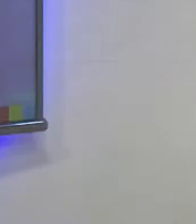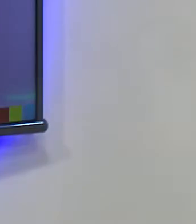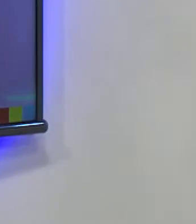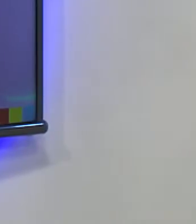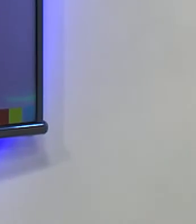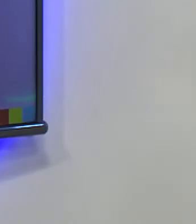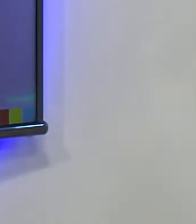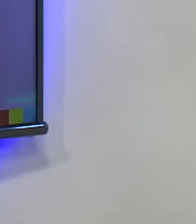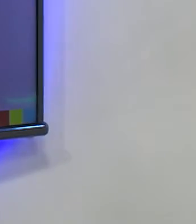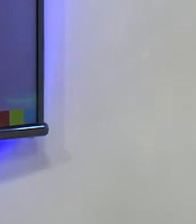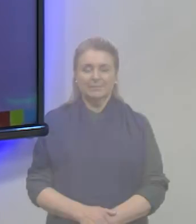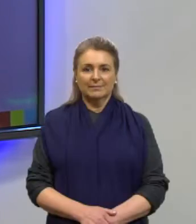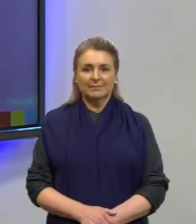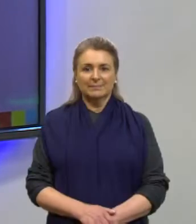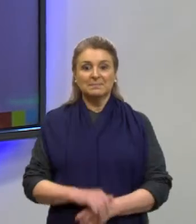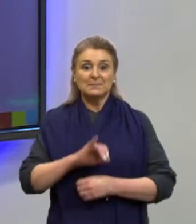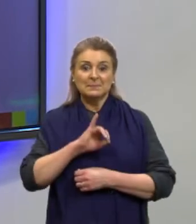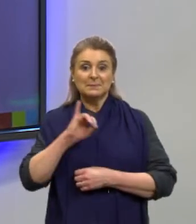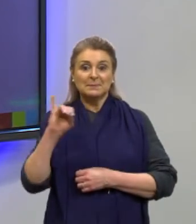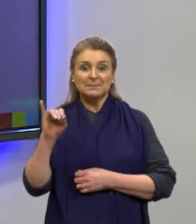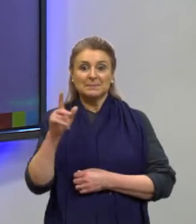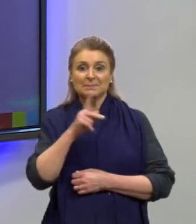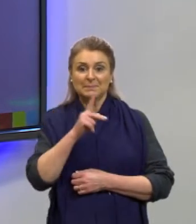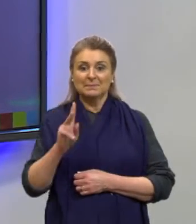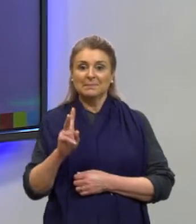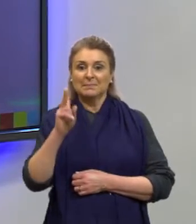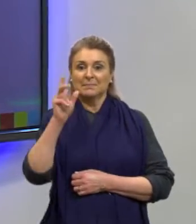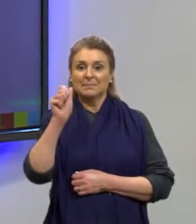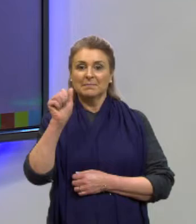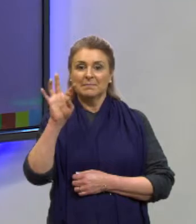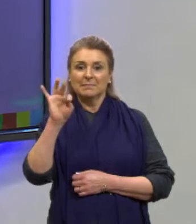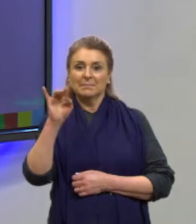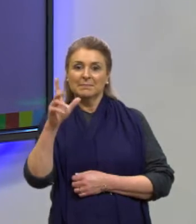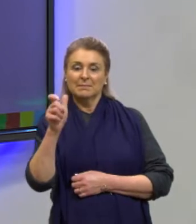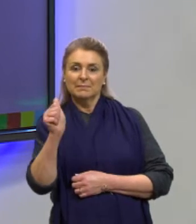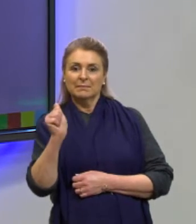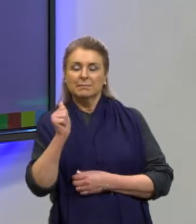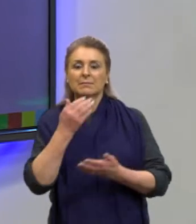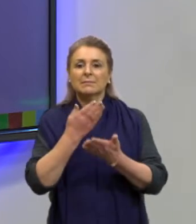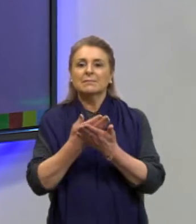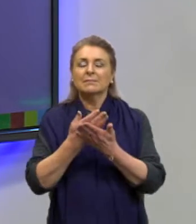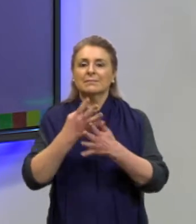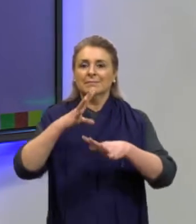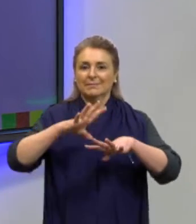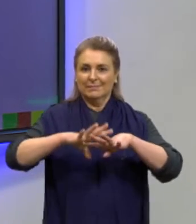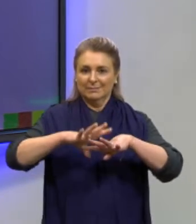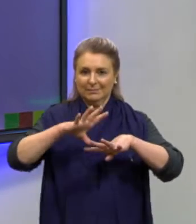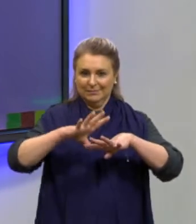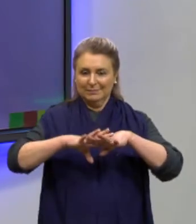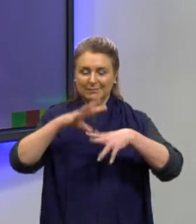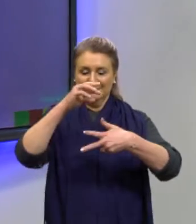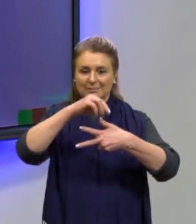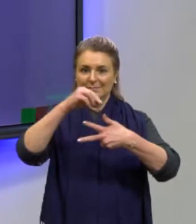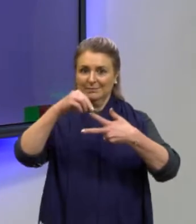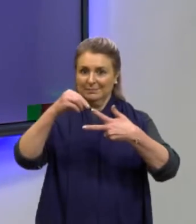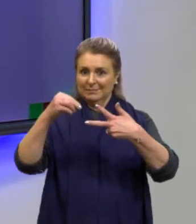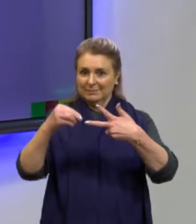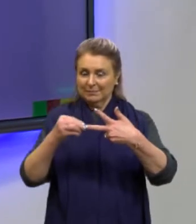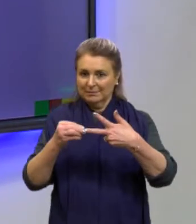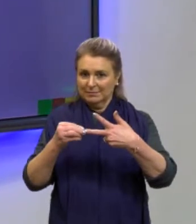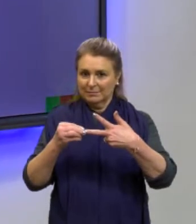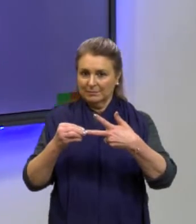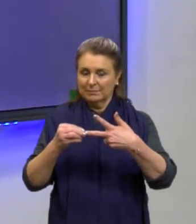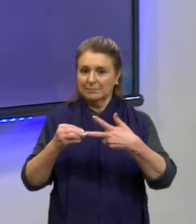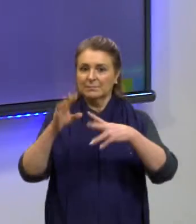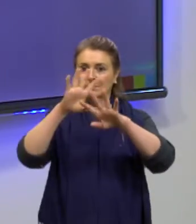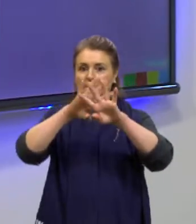Olá pessoal, sou a professora Kátia Rocha, estamos estudando matemática para o Enem, estamos no bloco